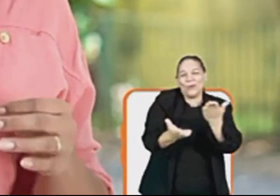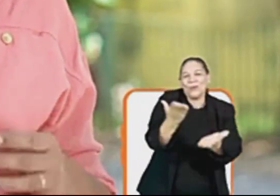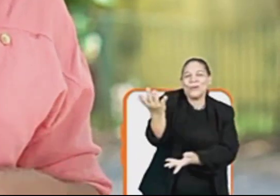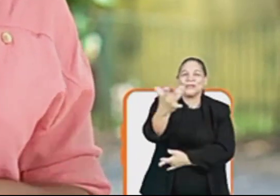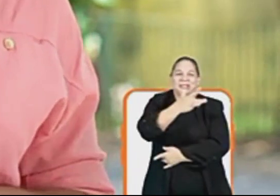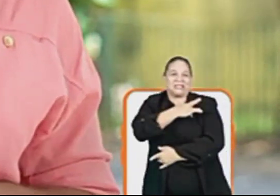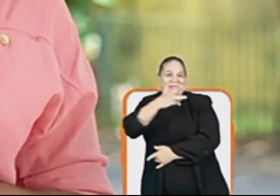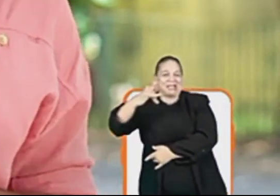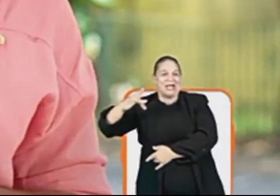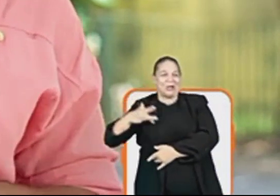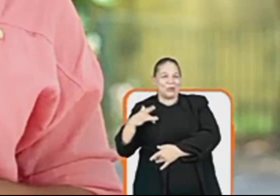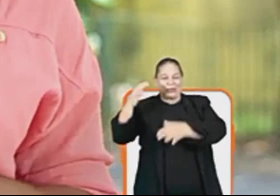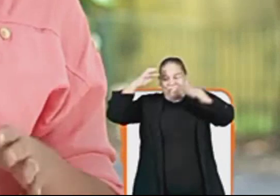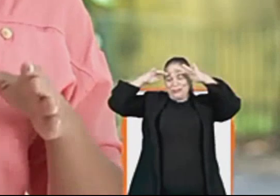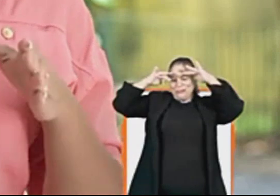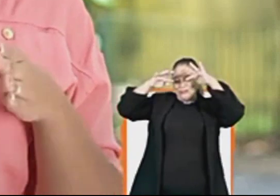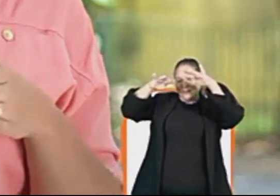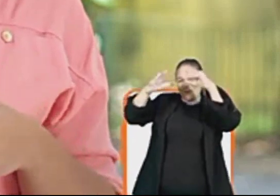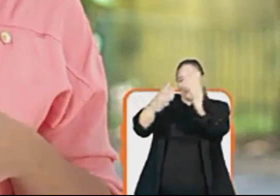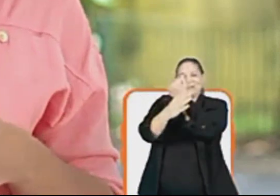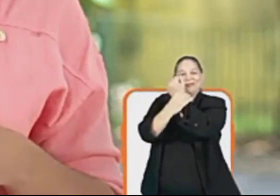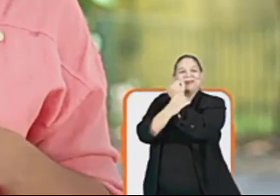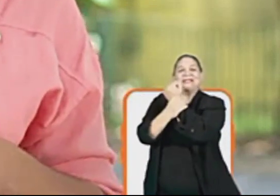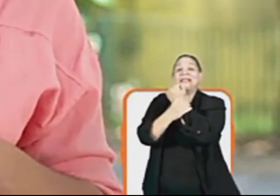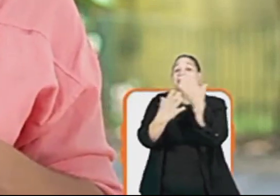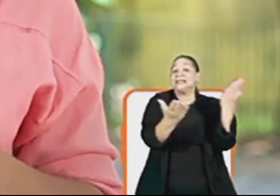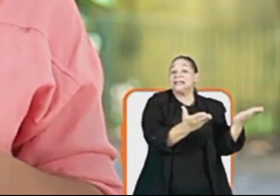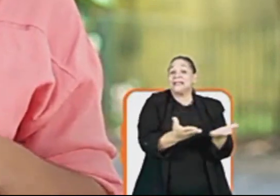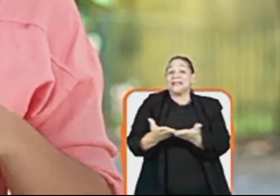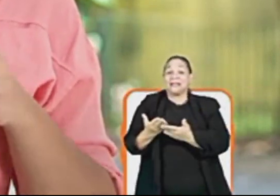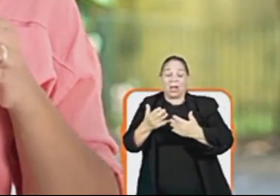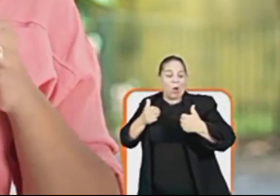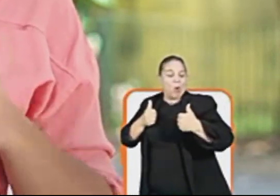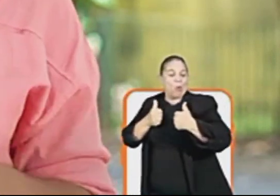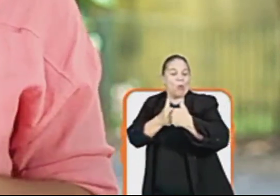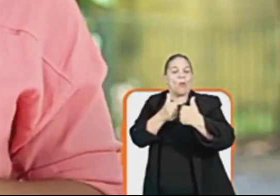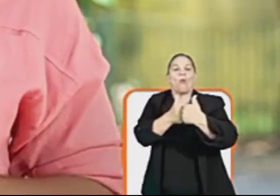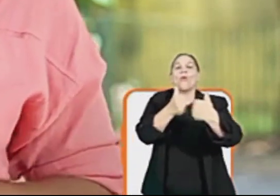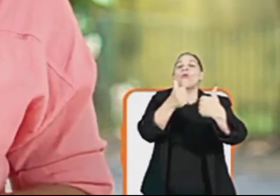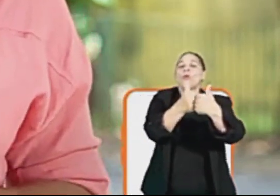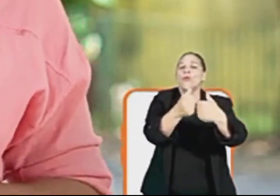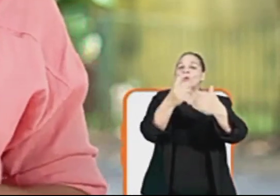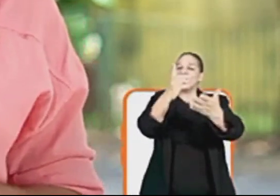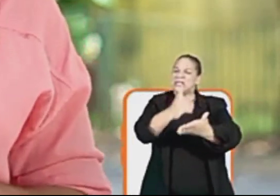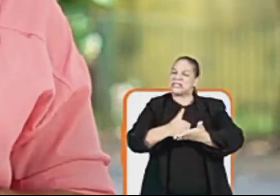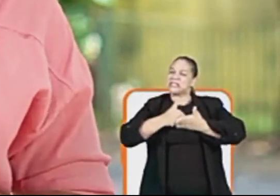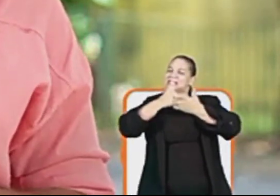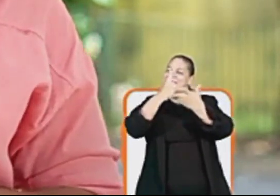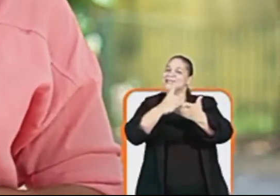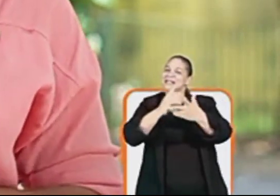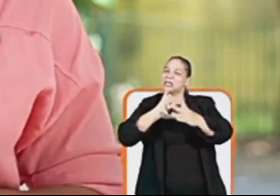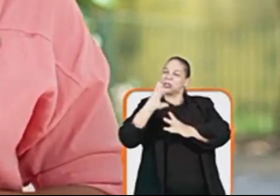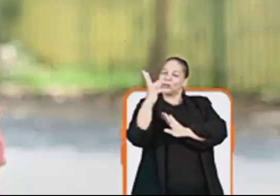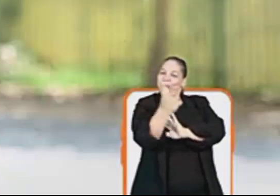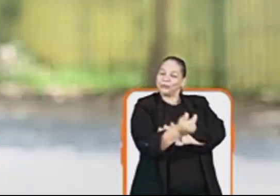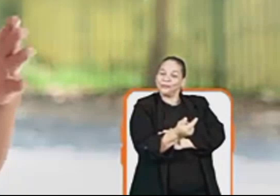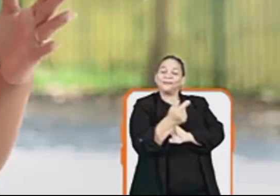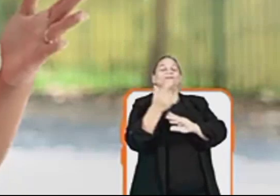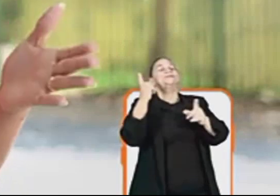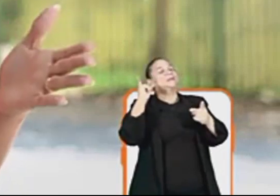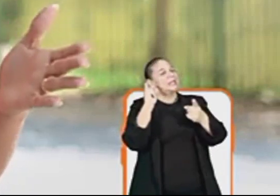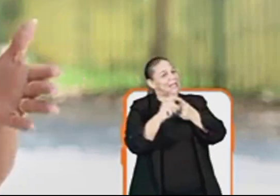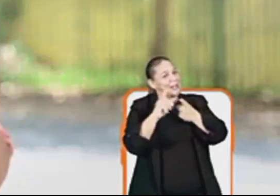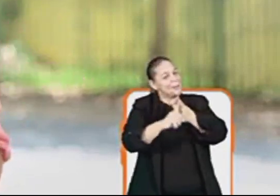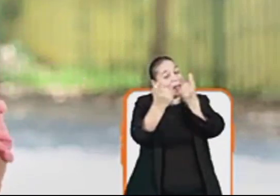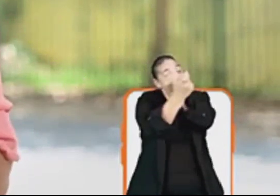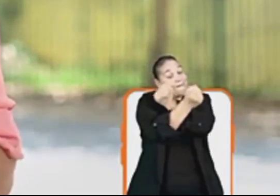saúde de quem tem o espectro Garantindo mais atendimento e um acompanhamento com mais dignidade para todos Além disso